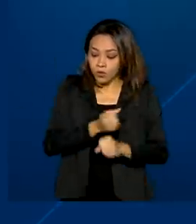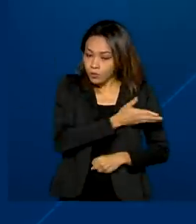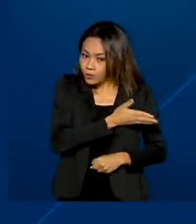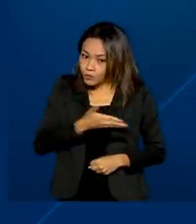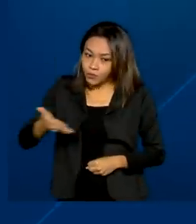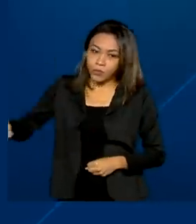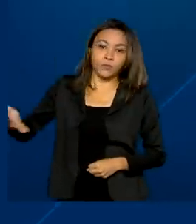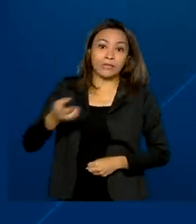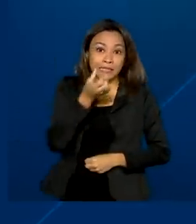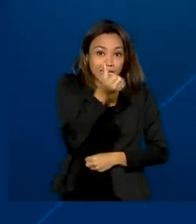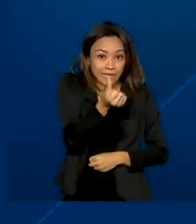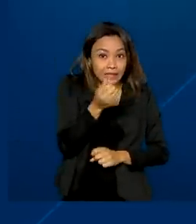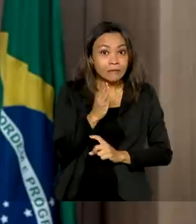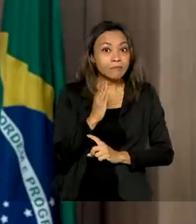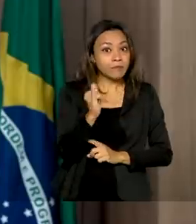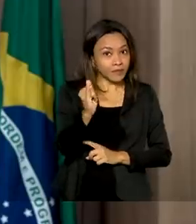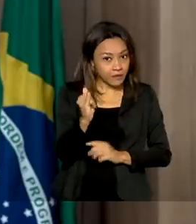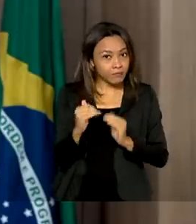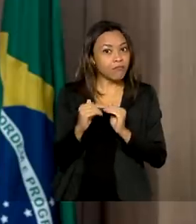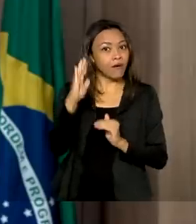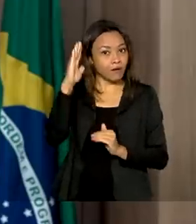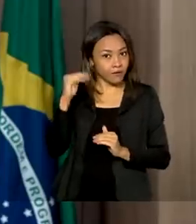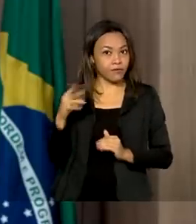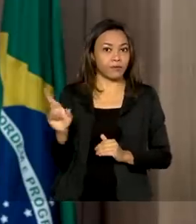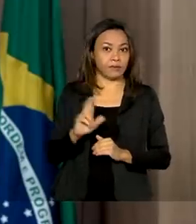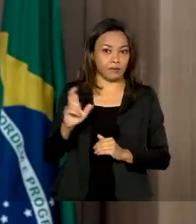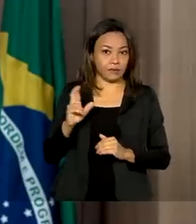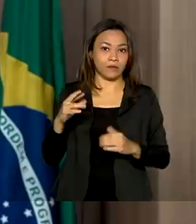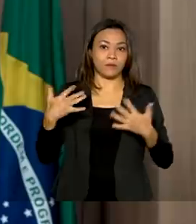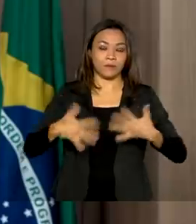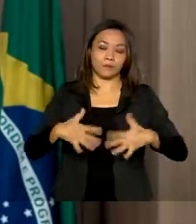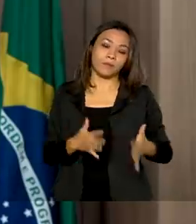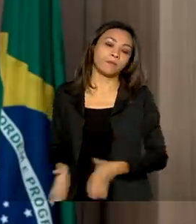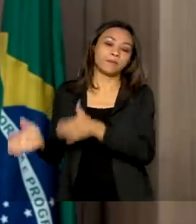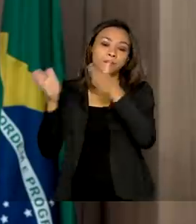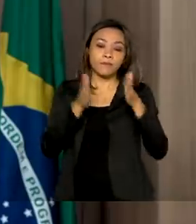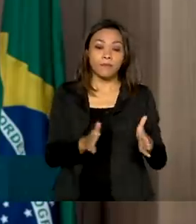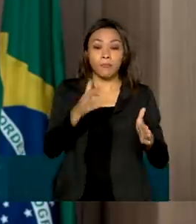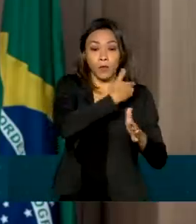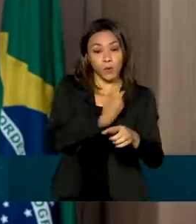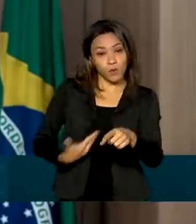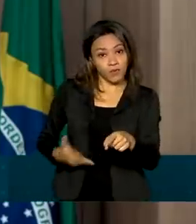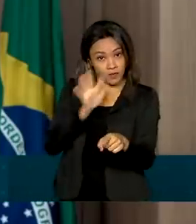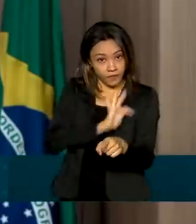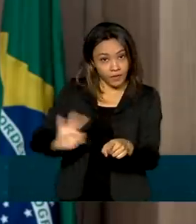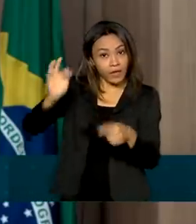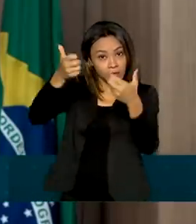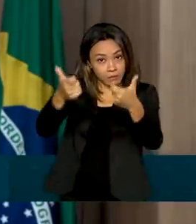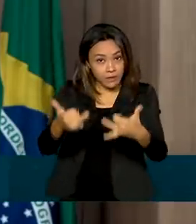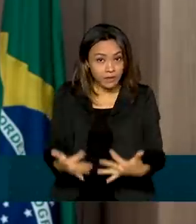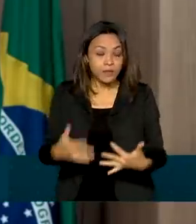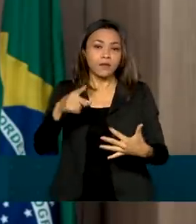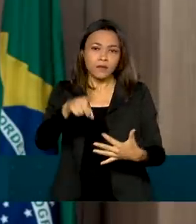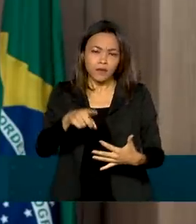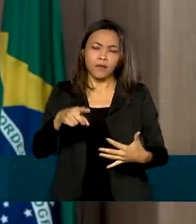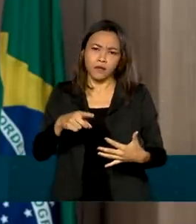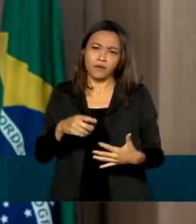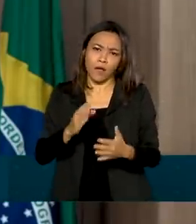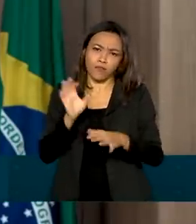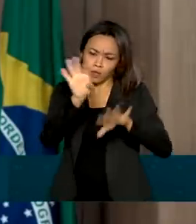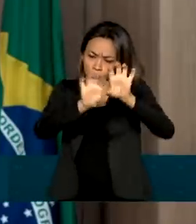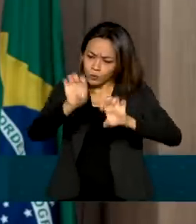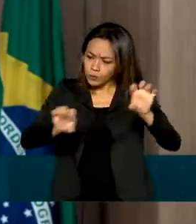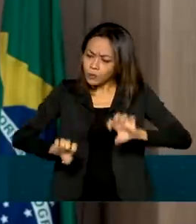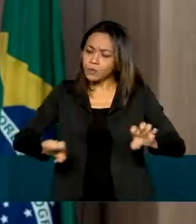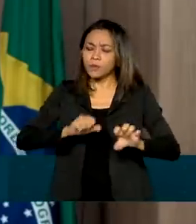os seis bilhões de reais. O governo federal viabiliza importantes investimentos na infraestrutura do nosso país e